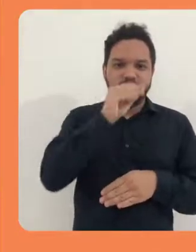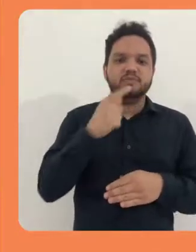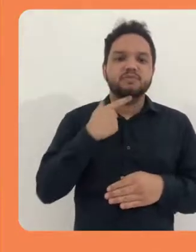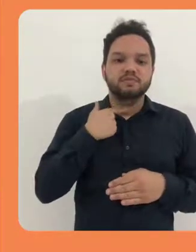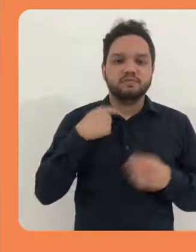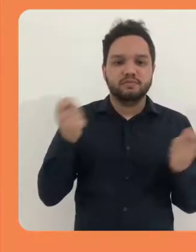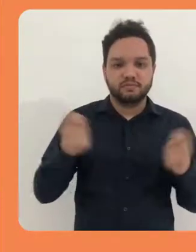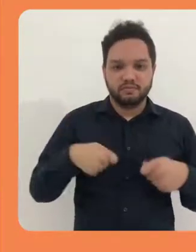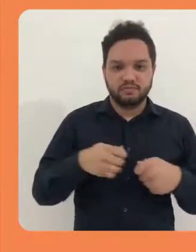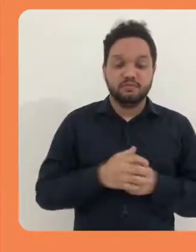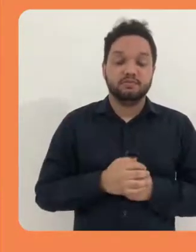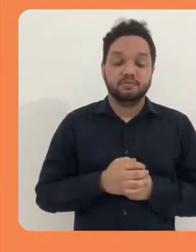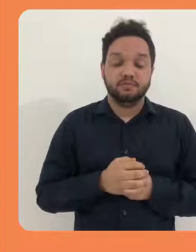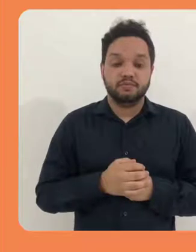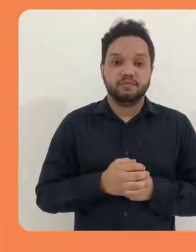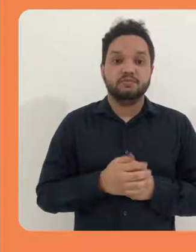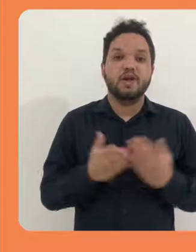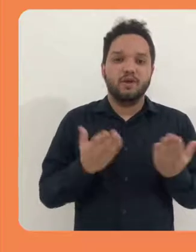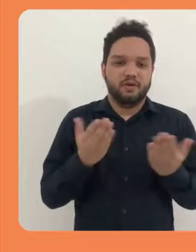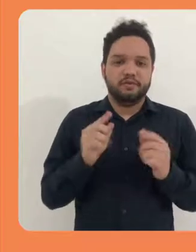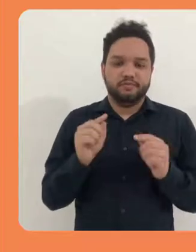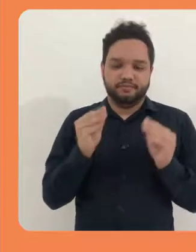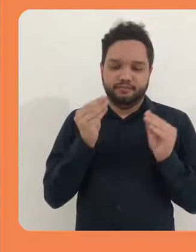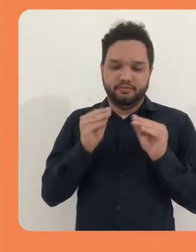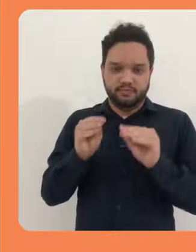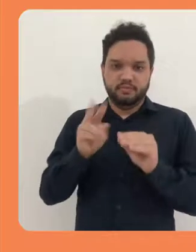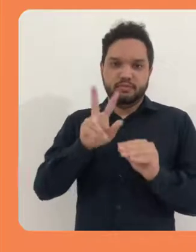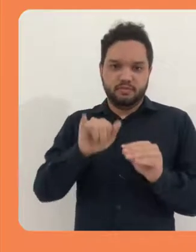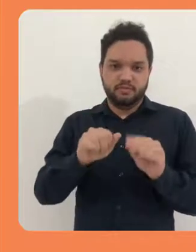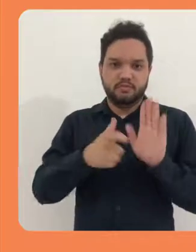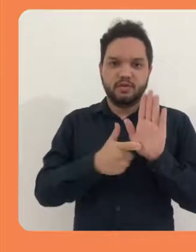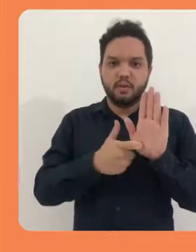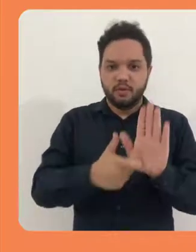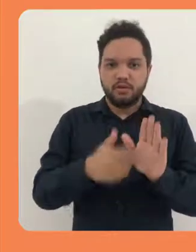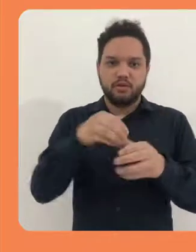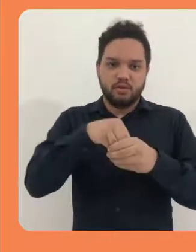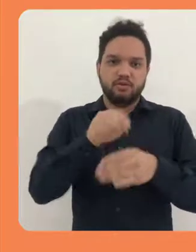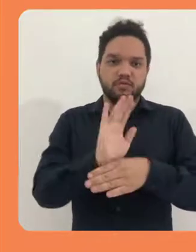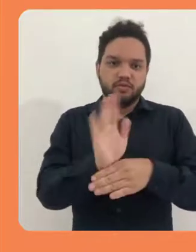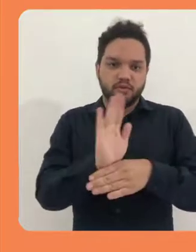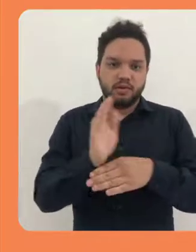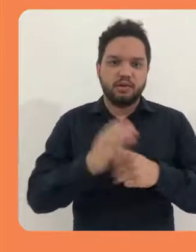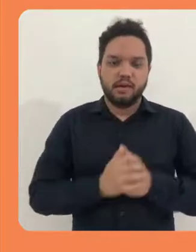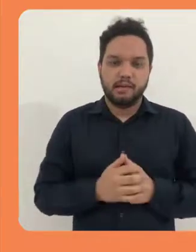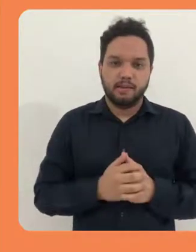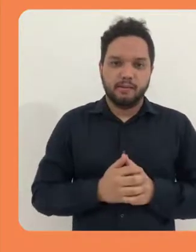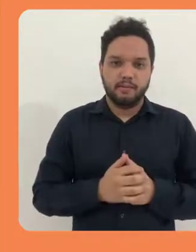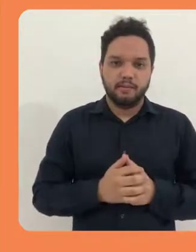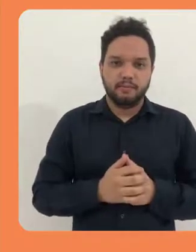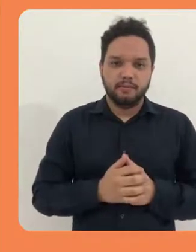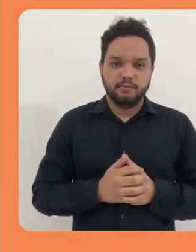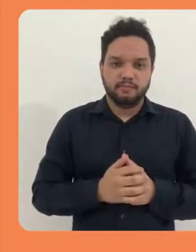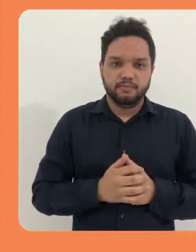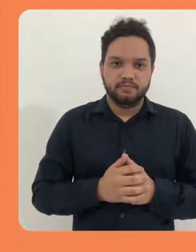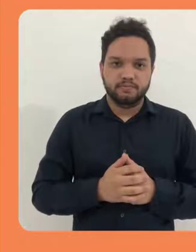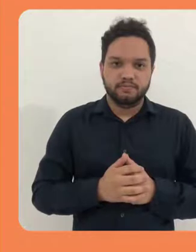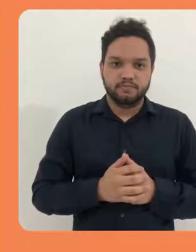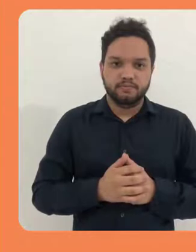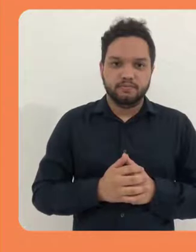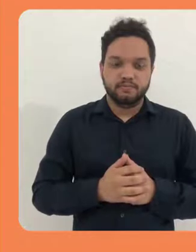texto para qualquer parte do seu vídeo. Essa será a posição em que ele vai aparecer